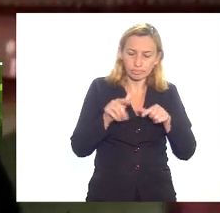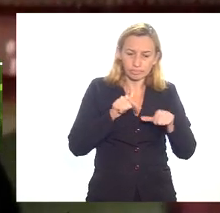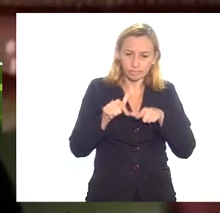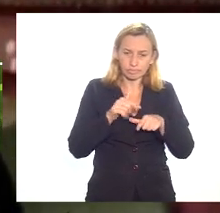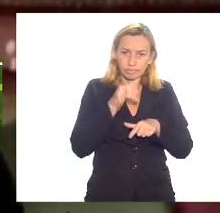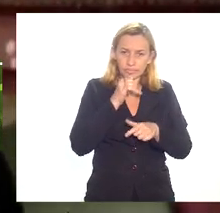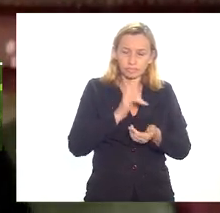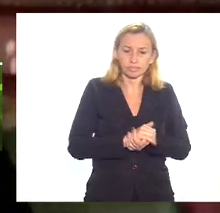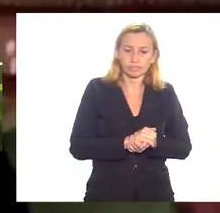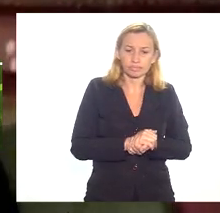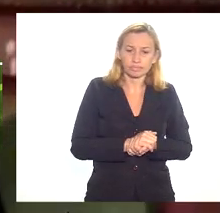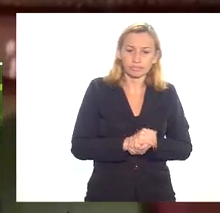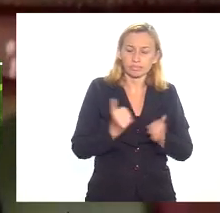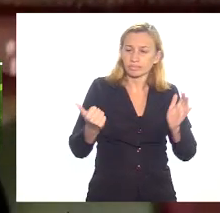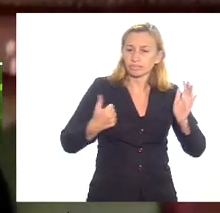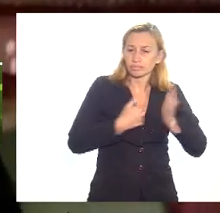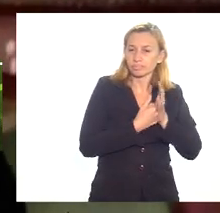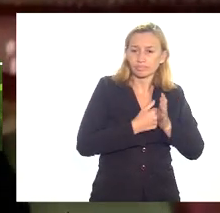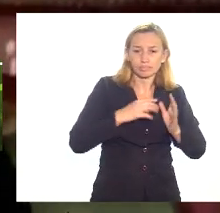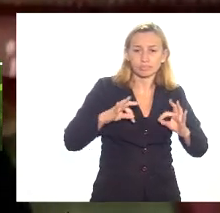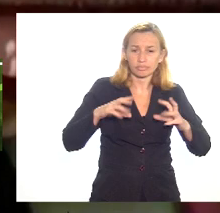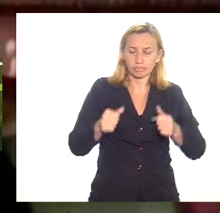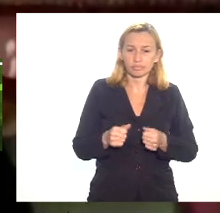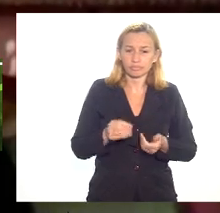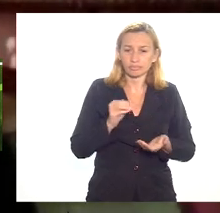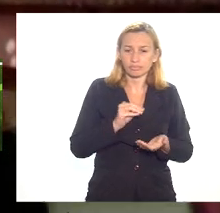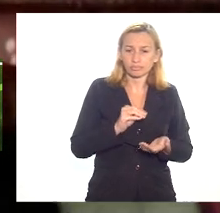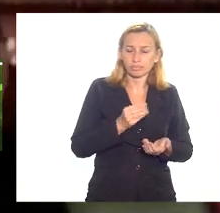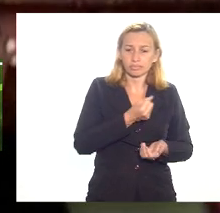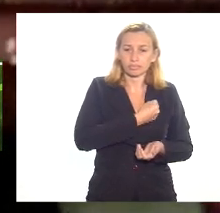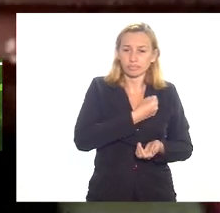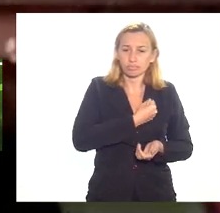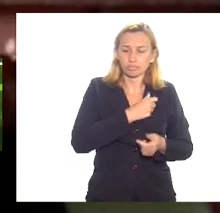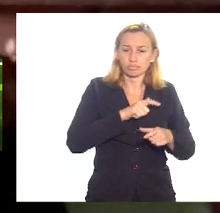exemplo sobre o impacto disso tudo na taxa de desemprego